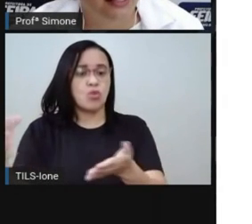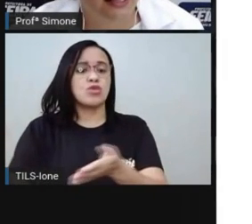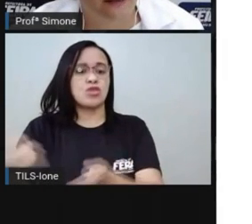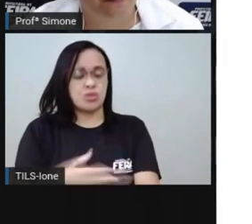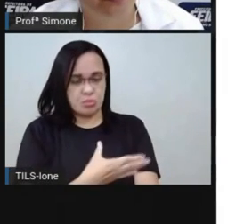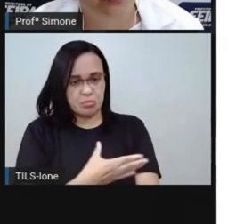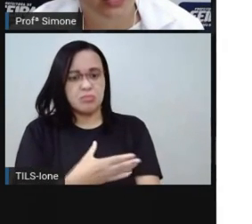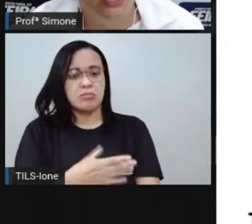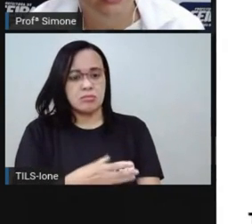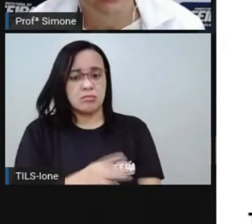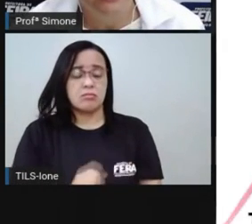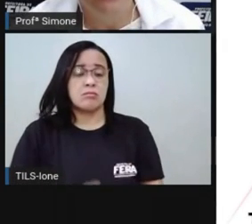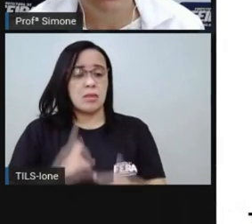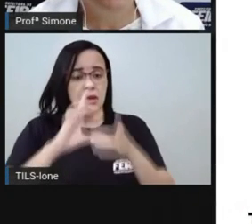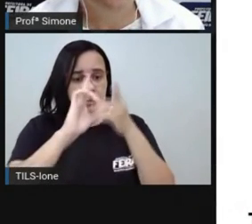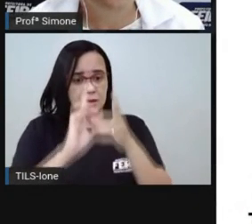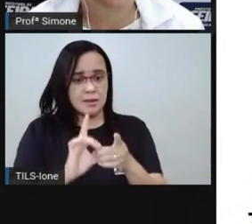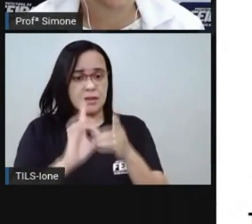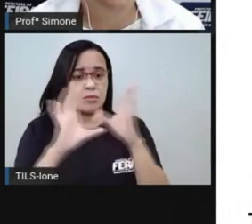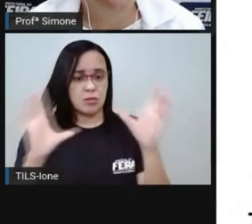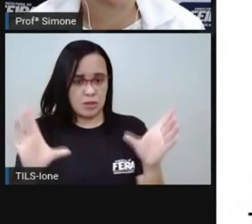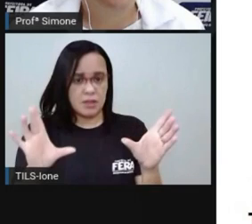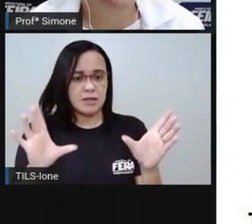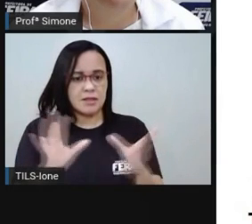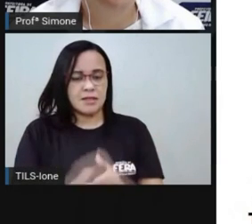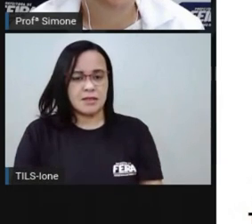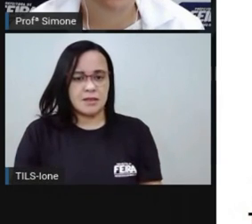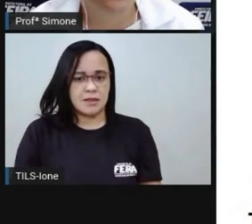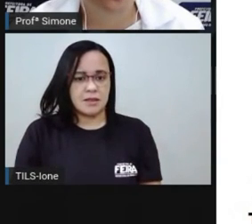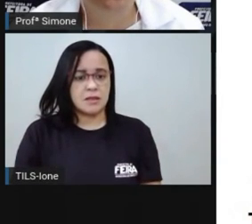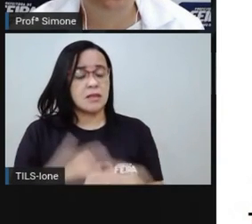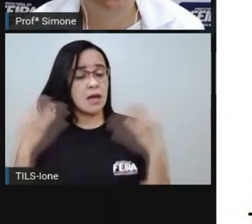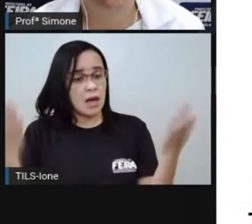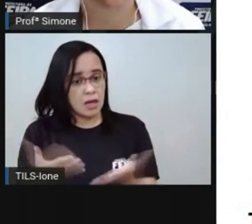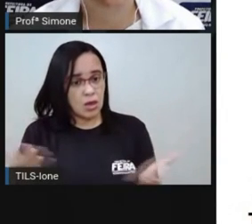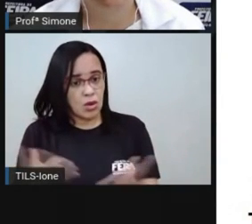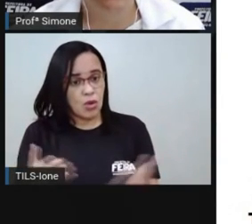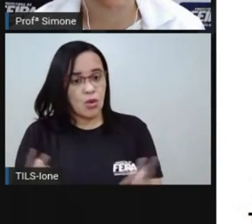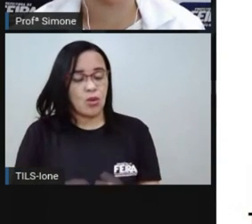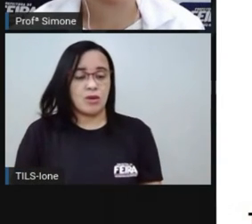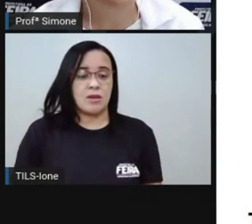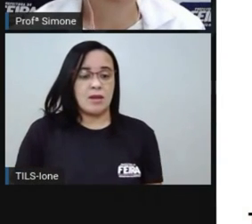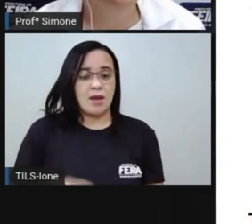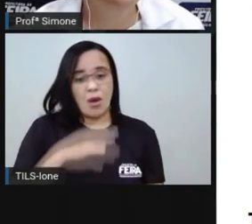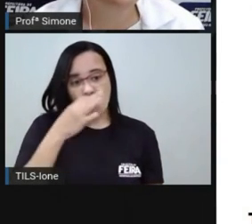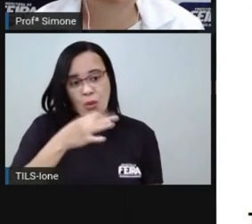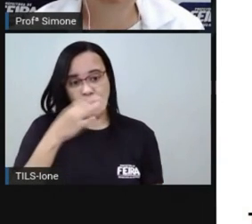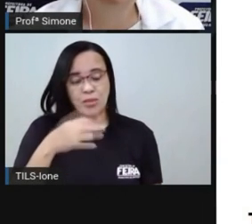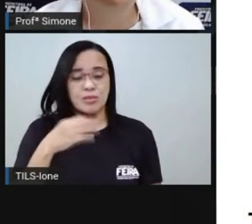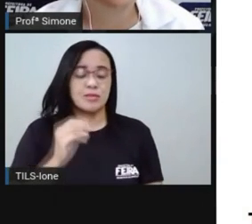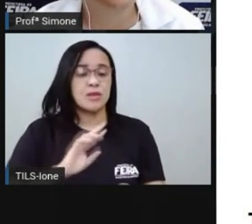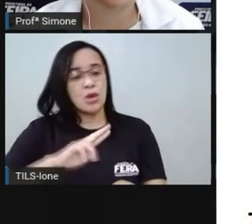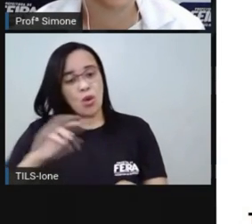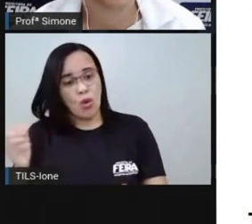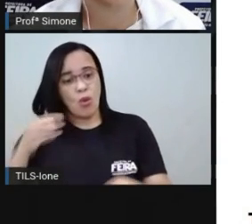democracia deixo para vocês como uma sugestão uma pesquisa